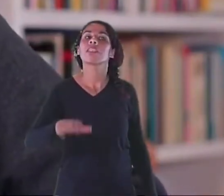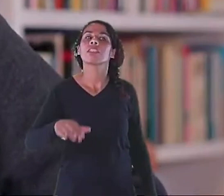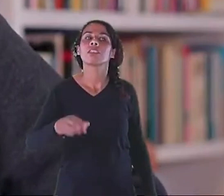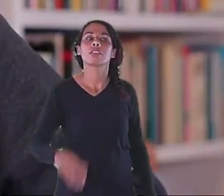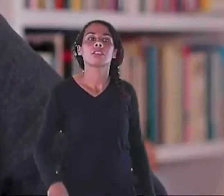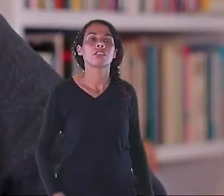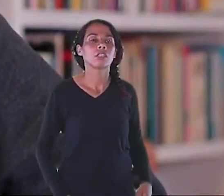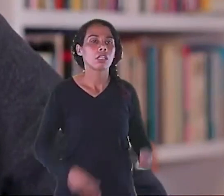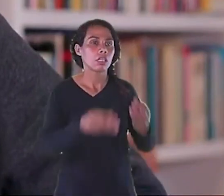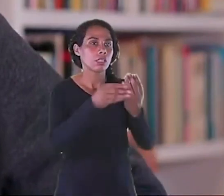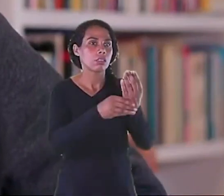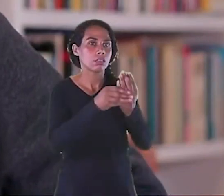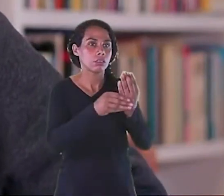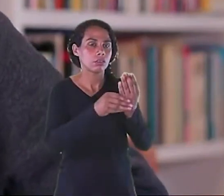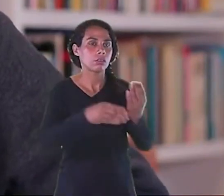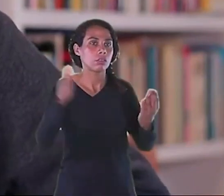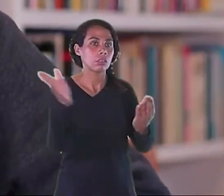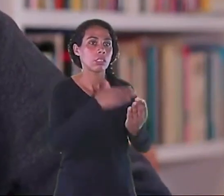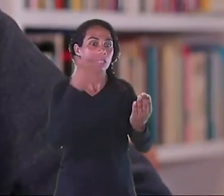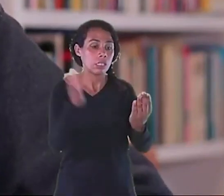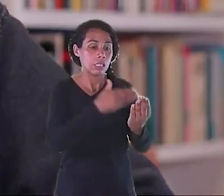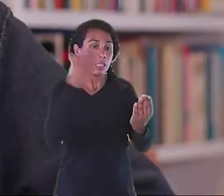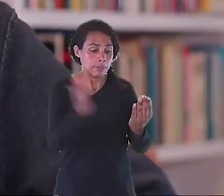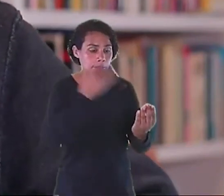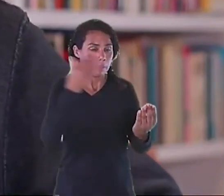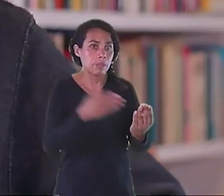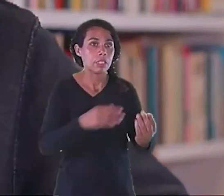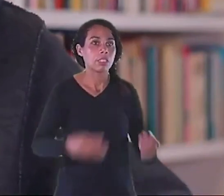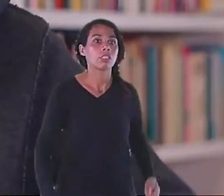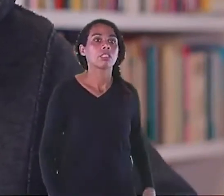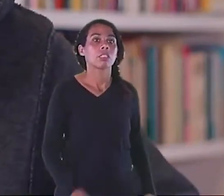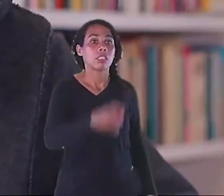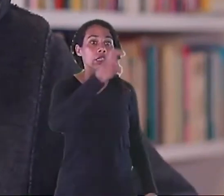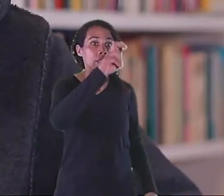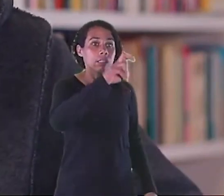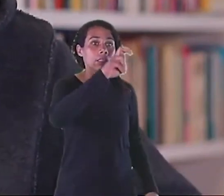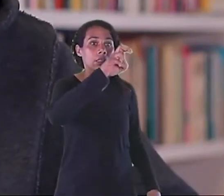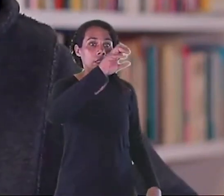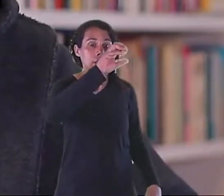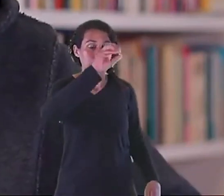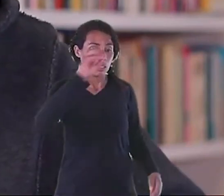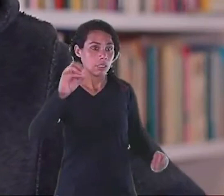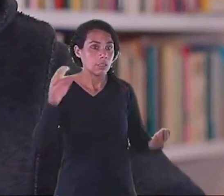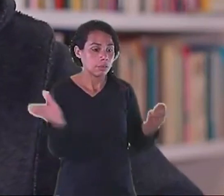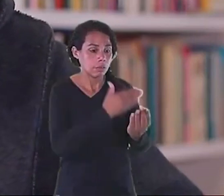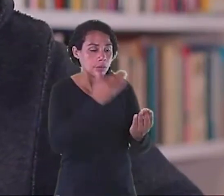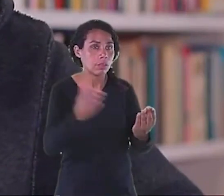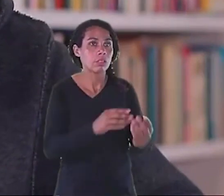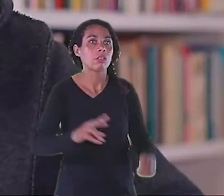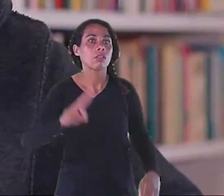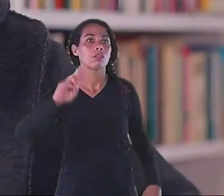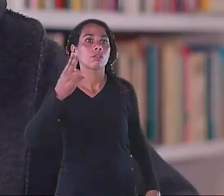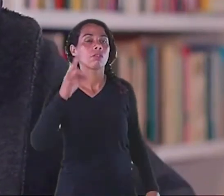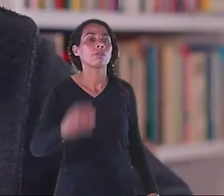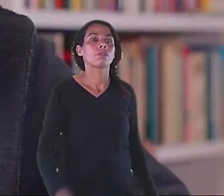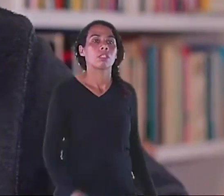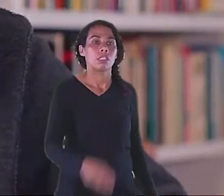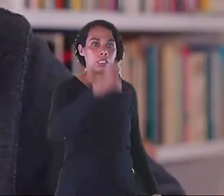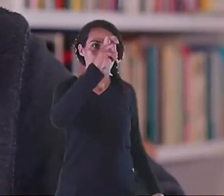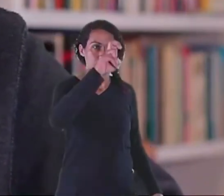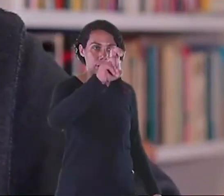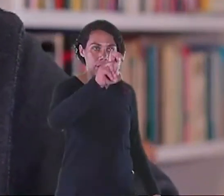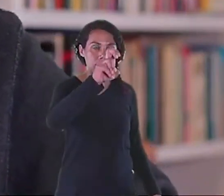de João? 560 570 por 140 reais Ah me poupe né Patrícia